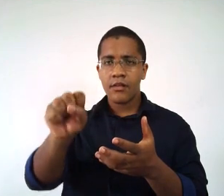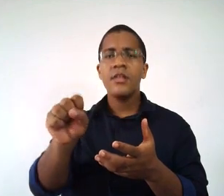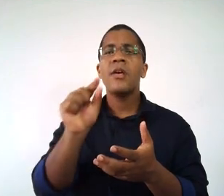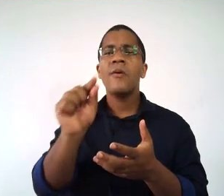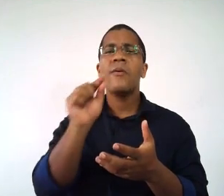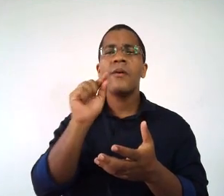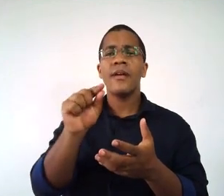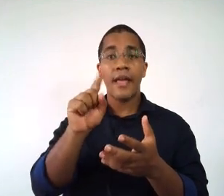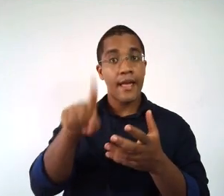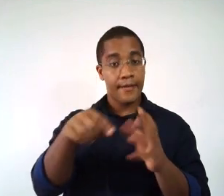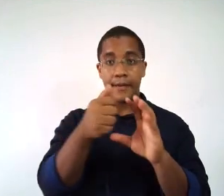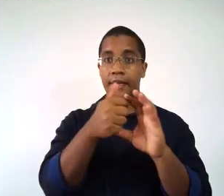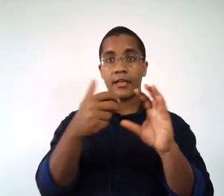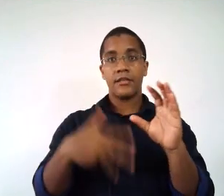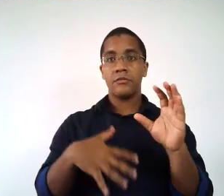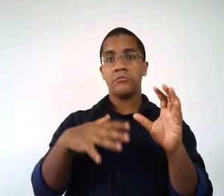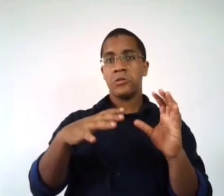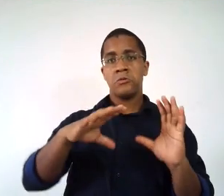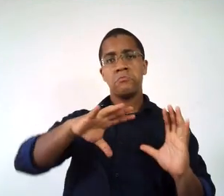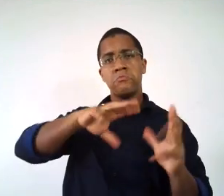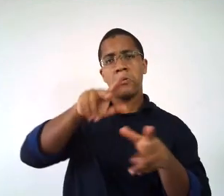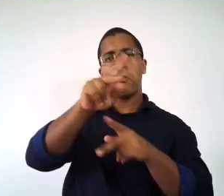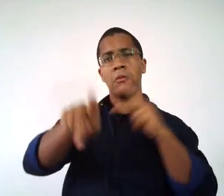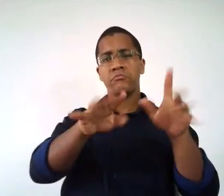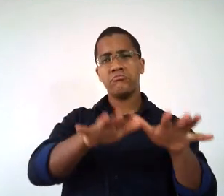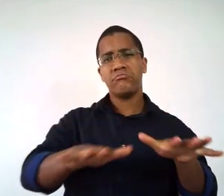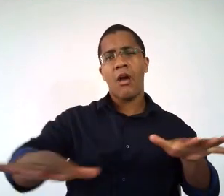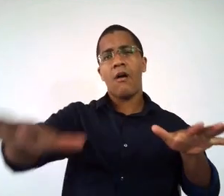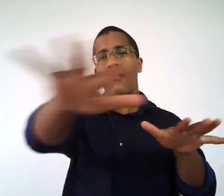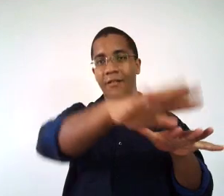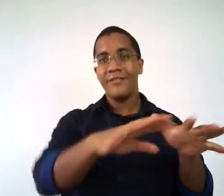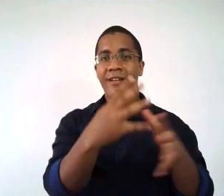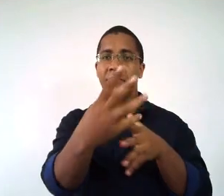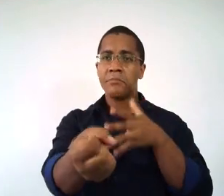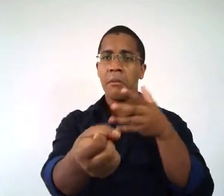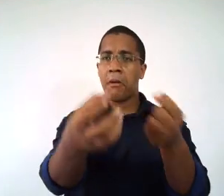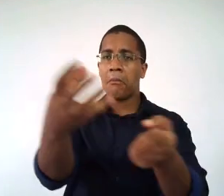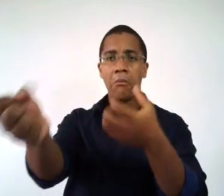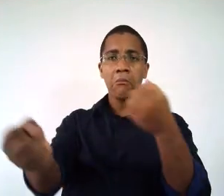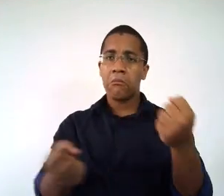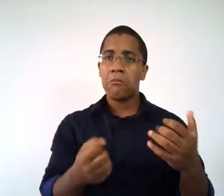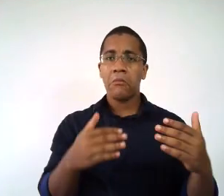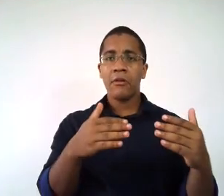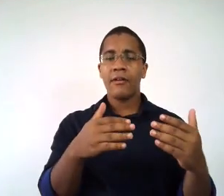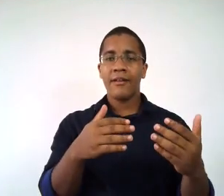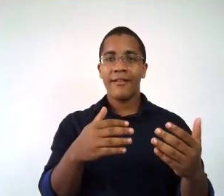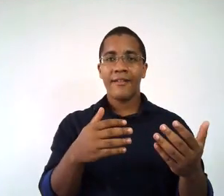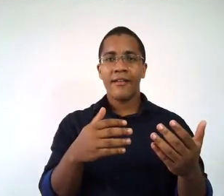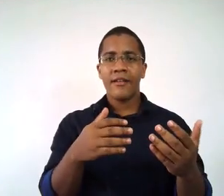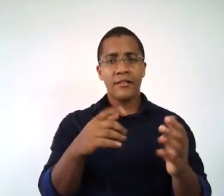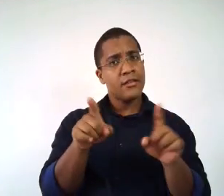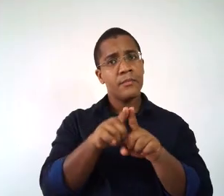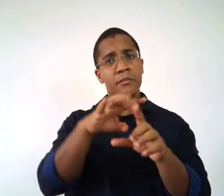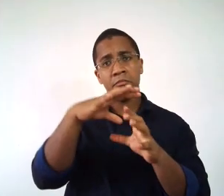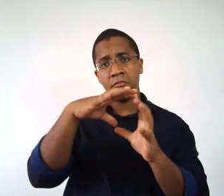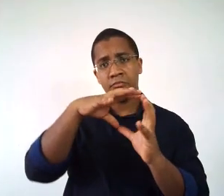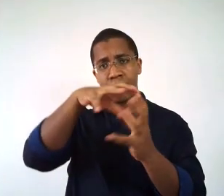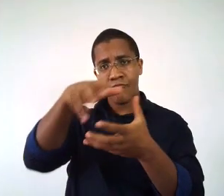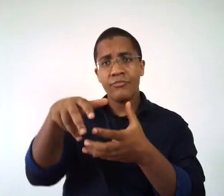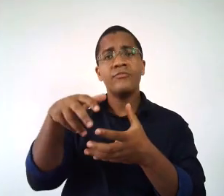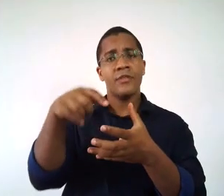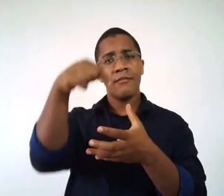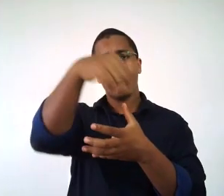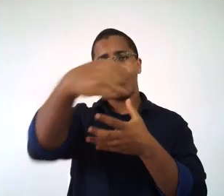convencionalmente aceitas pela maioria da população, tá? E em vários locais do mundo. Então,